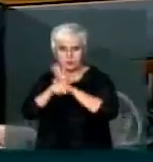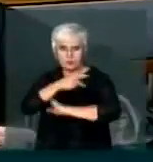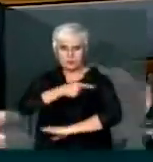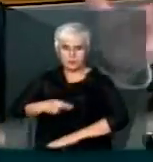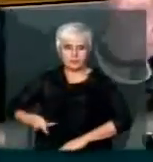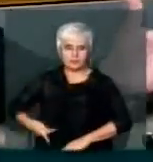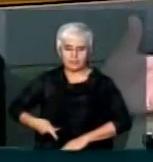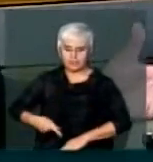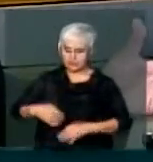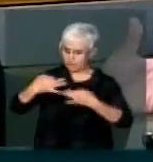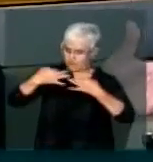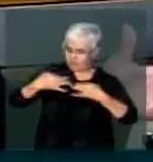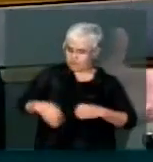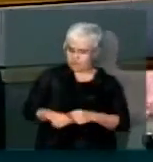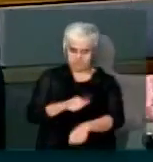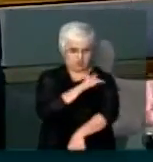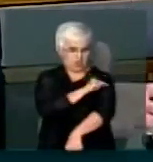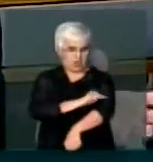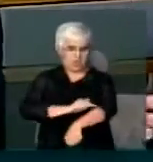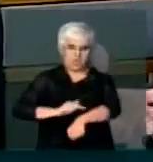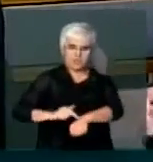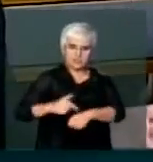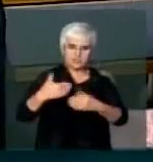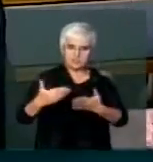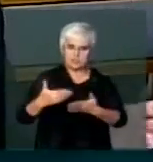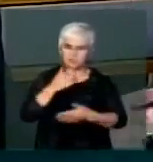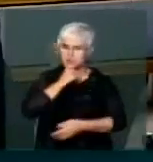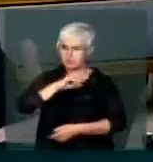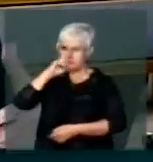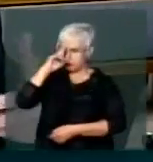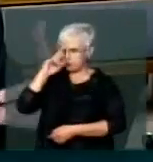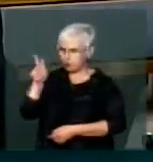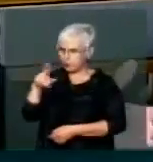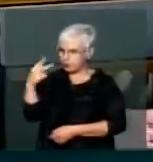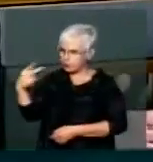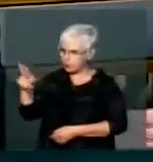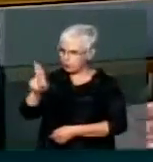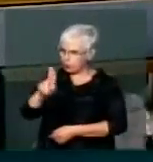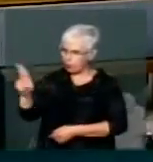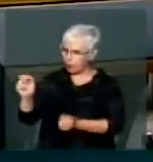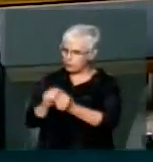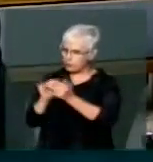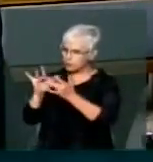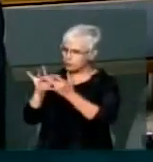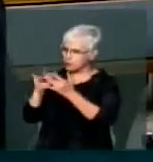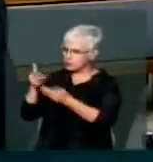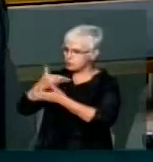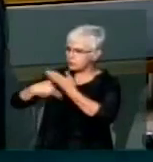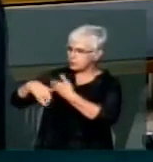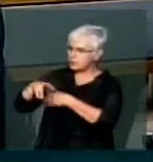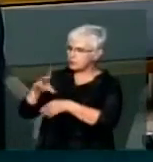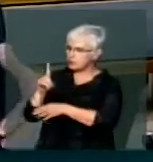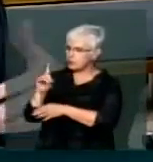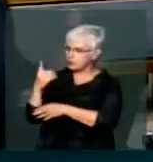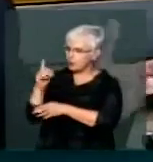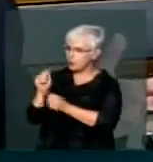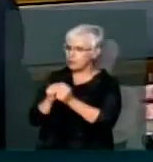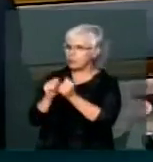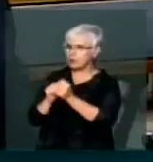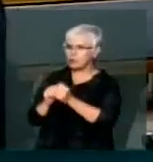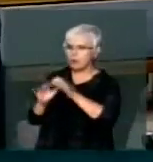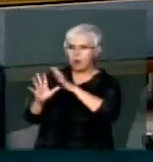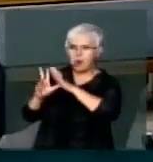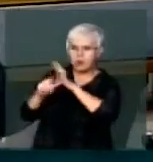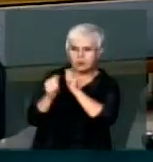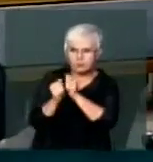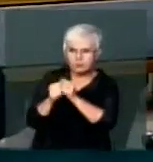cortês E elegante com a presidente Vossa senhoria não teve seu nome relacionado Com o doleiro Não teve seu nome relacionado Com o esquema de